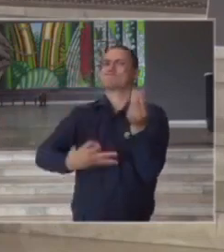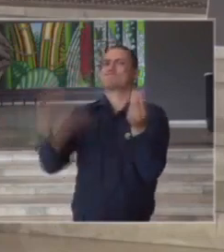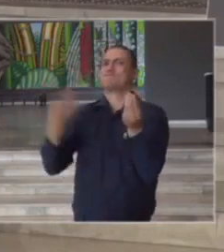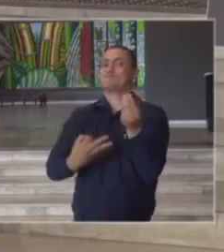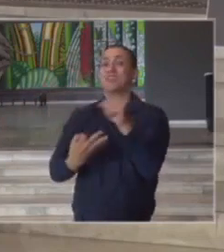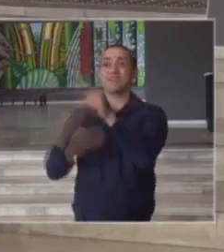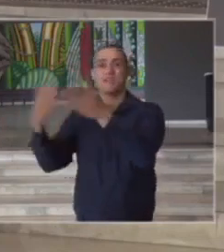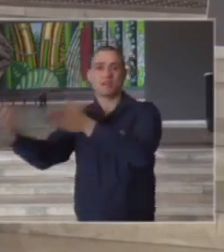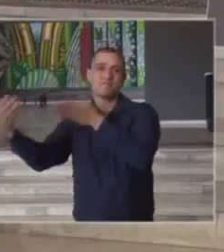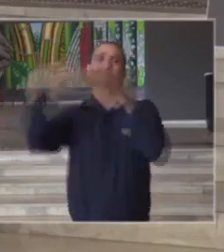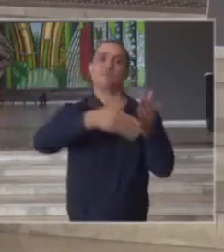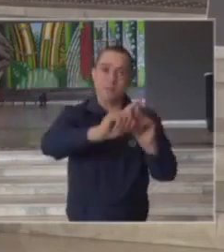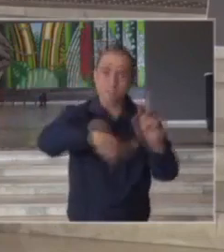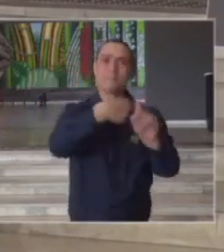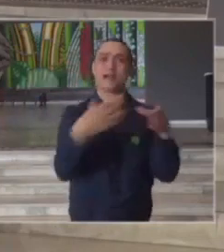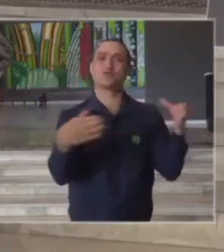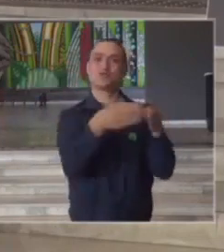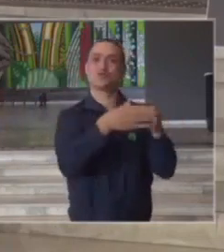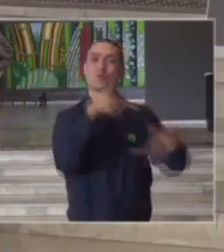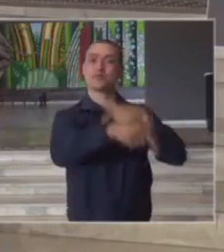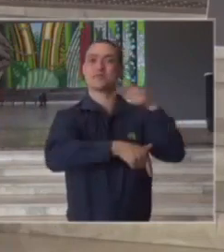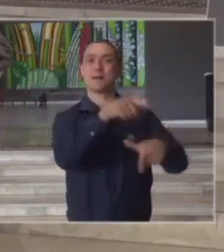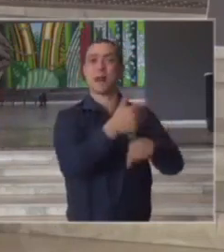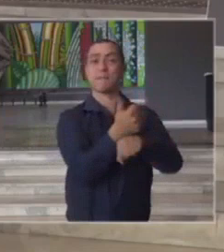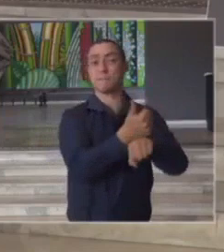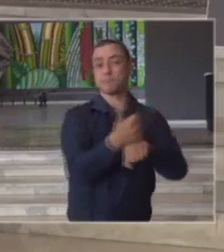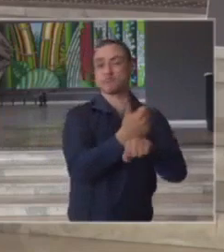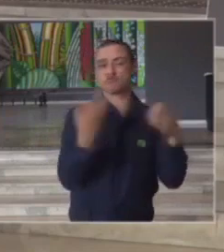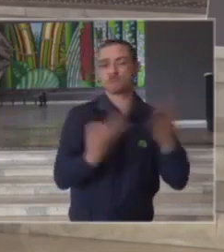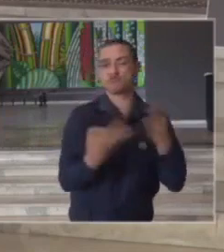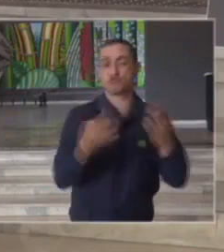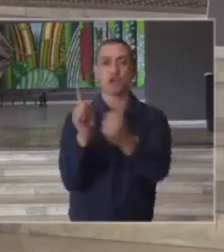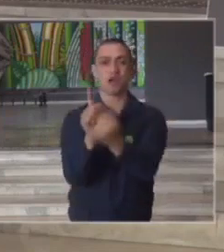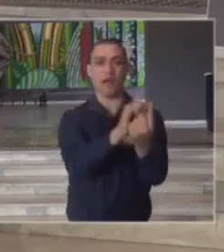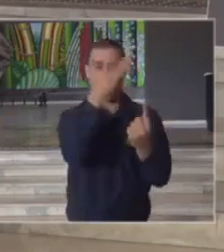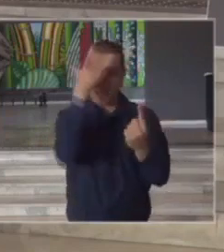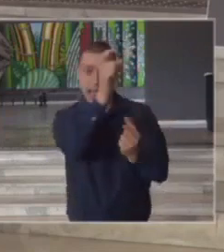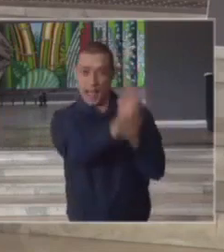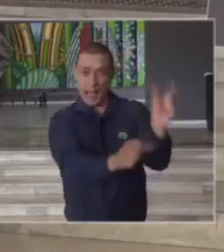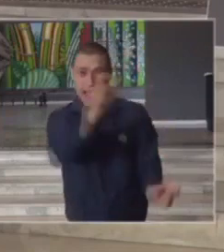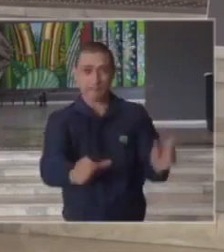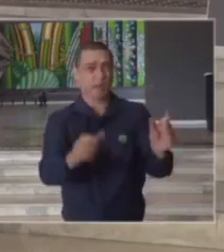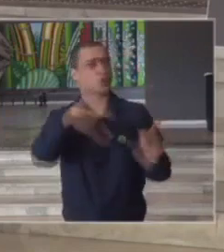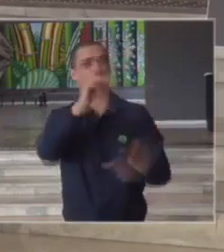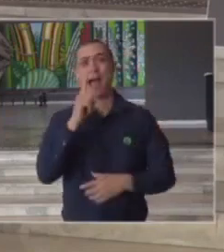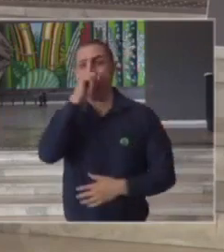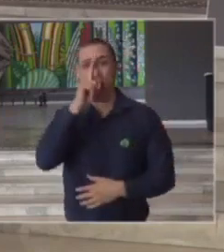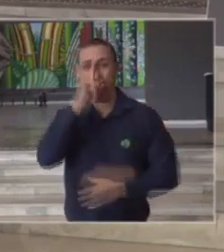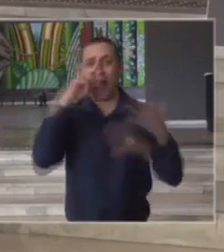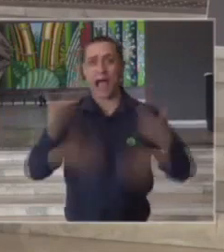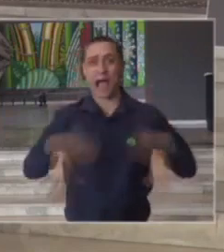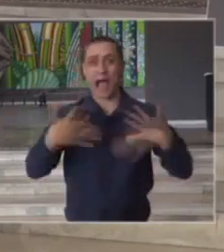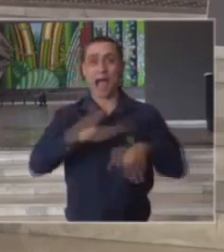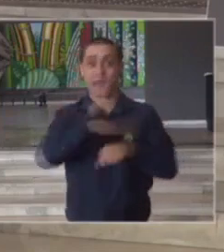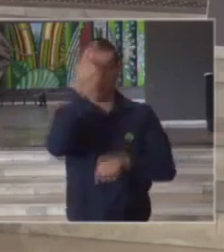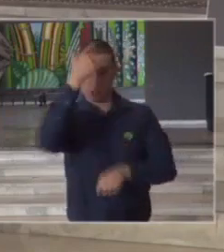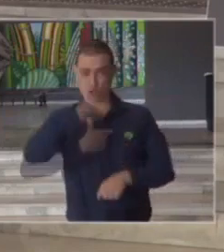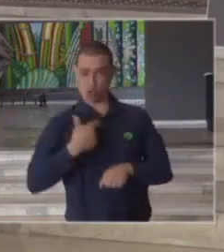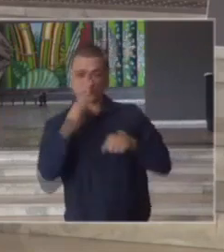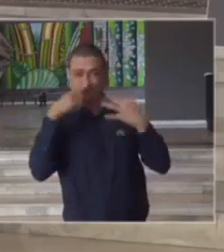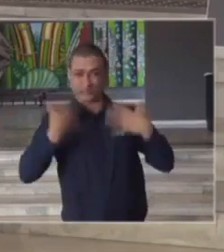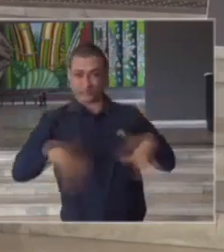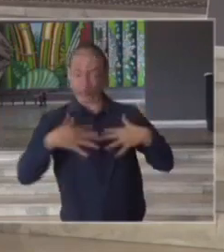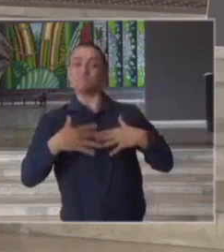agregar ao nosso grupo para dar um bom atendimento para aqueles pacientes mais graves que precisam da